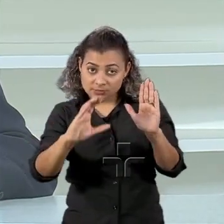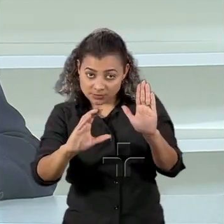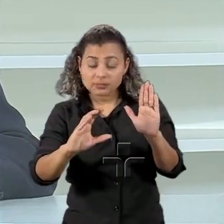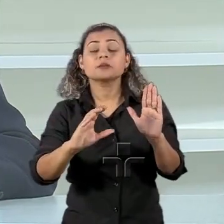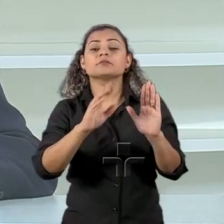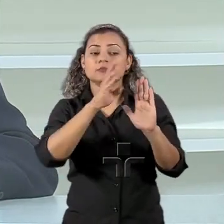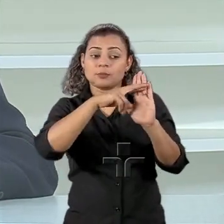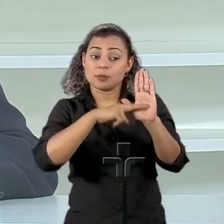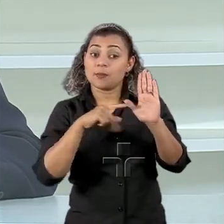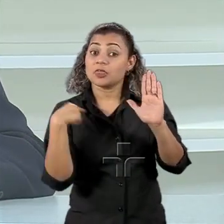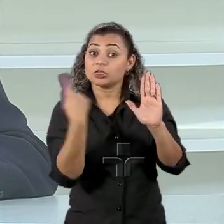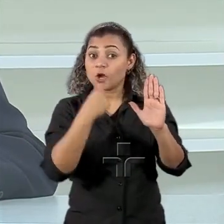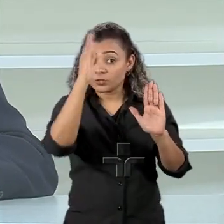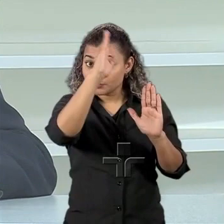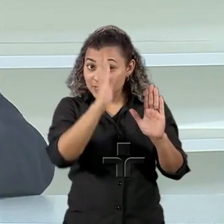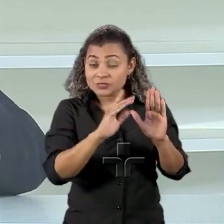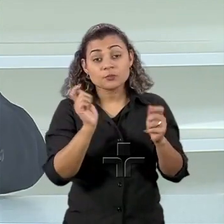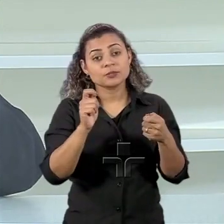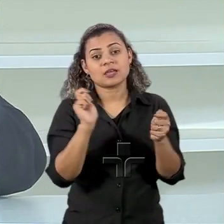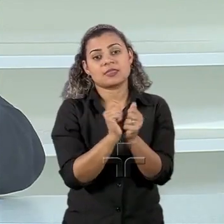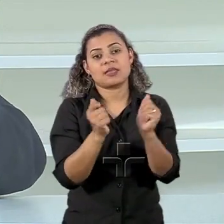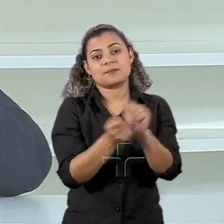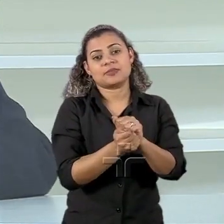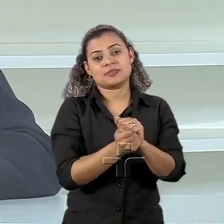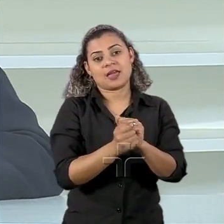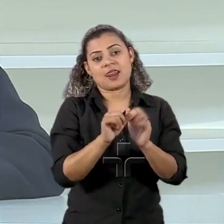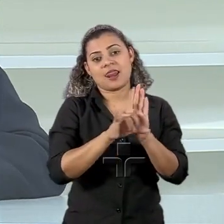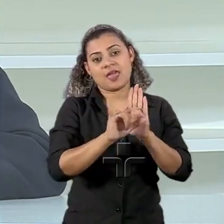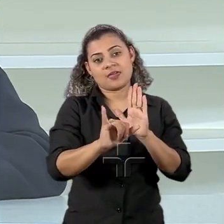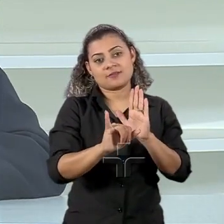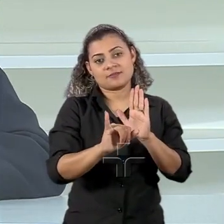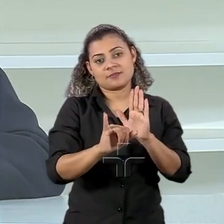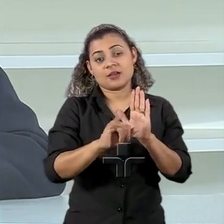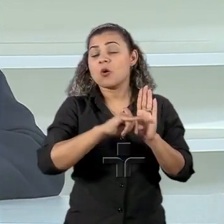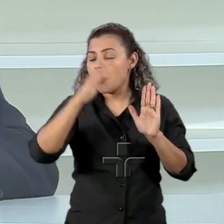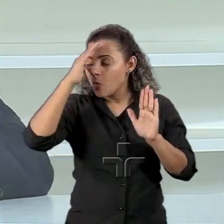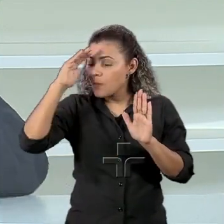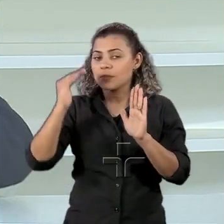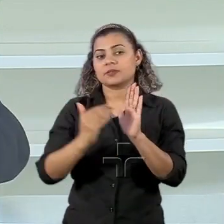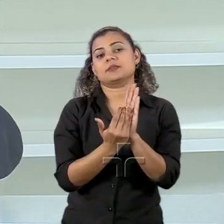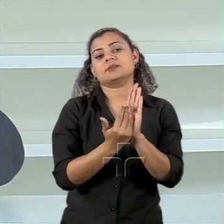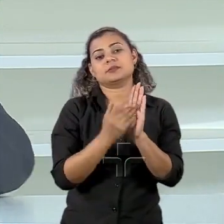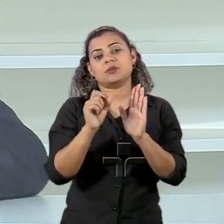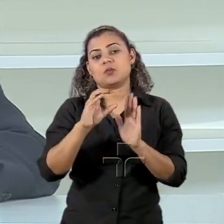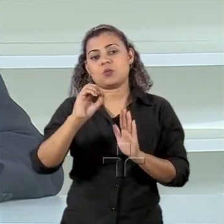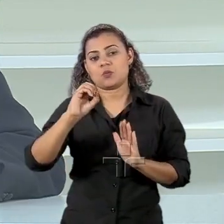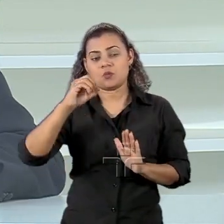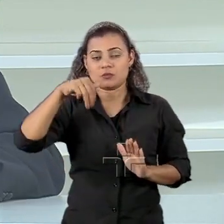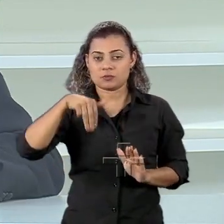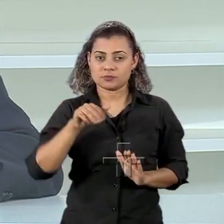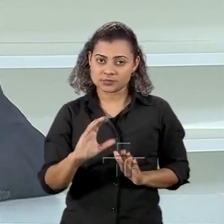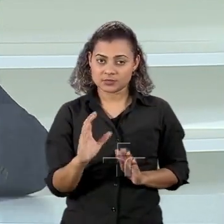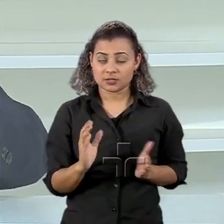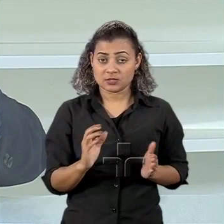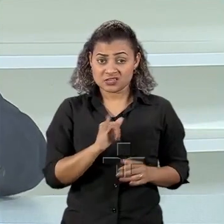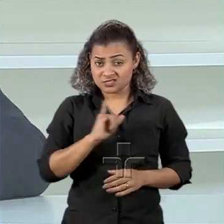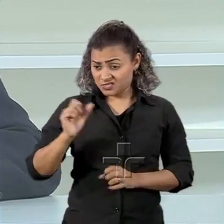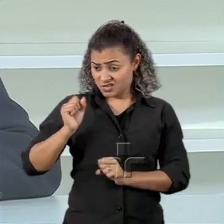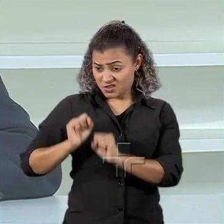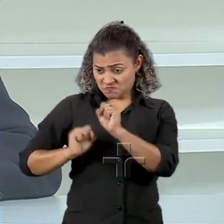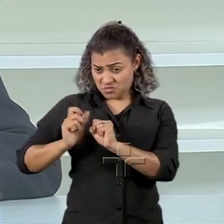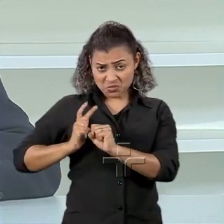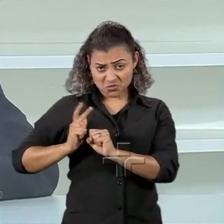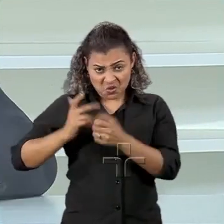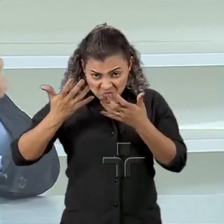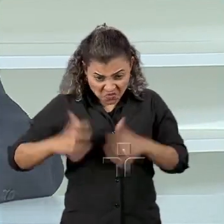adaptar a nossa legislação ao que ficar decidido pela OMC. Que goste ou não goste o setor privado vai ter que ser